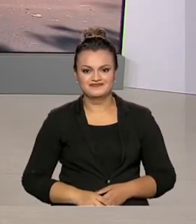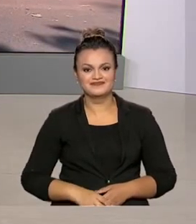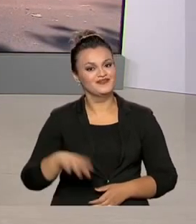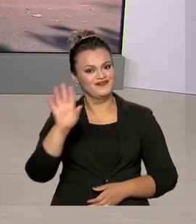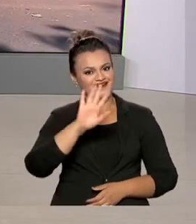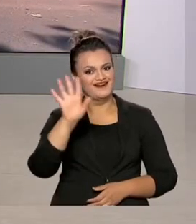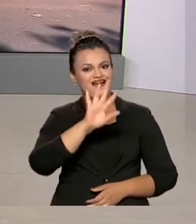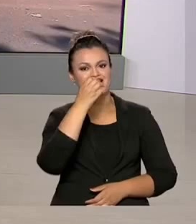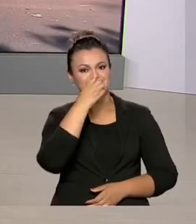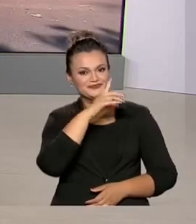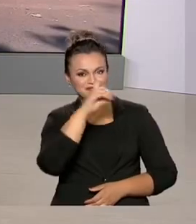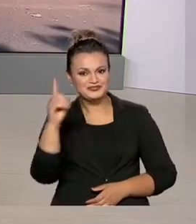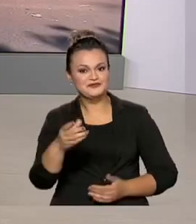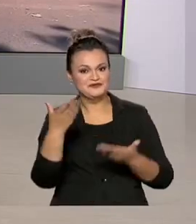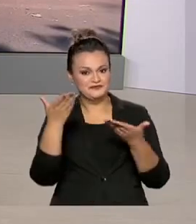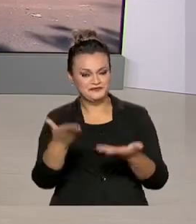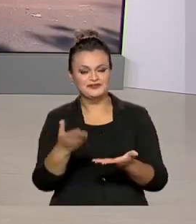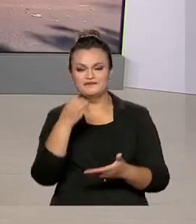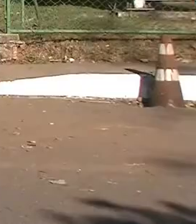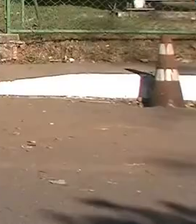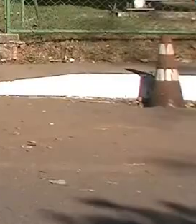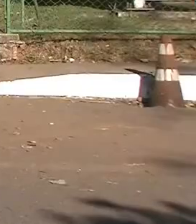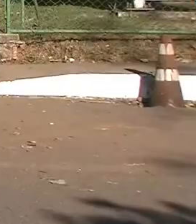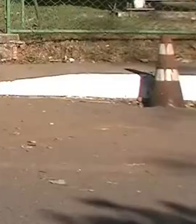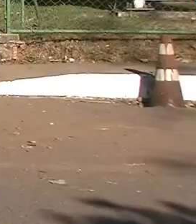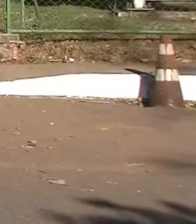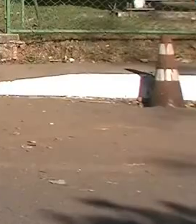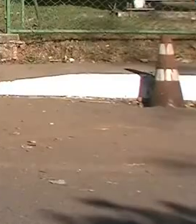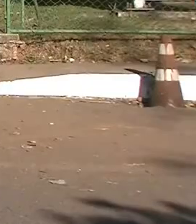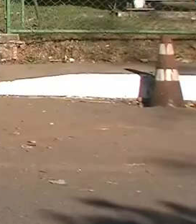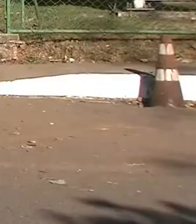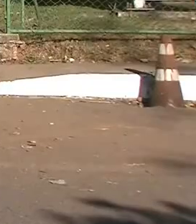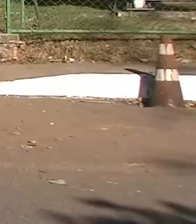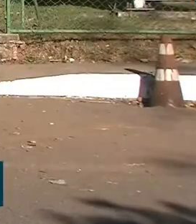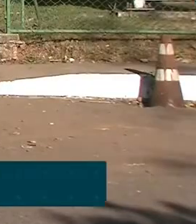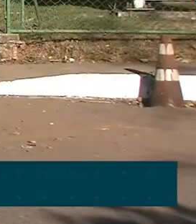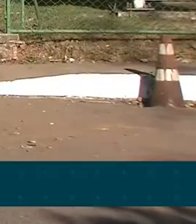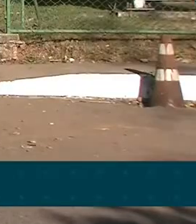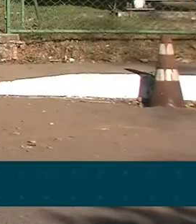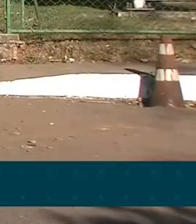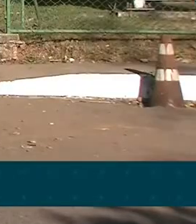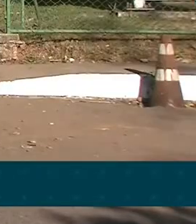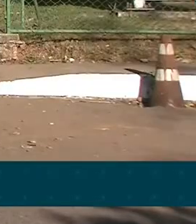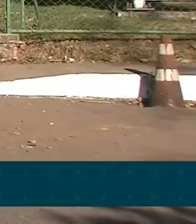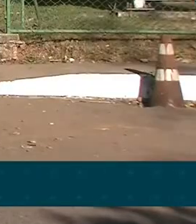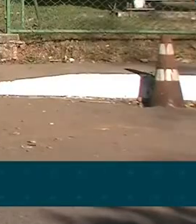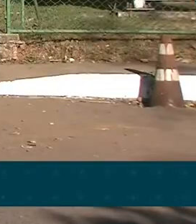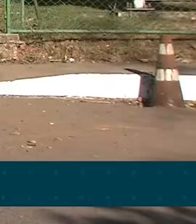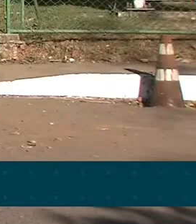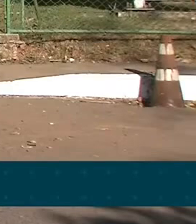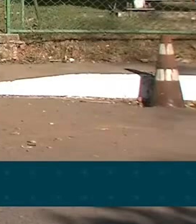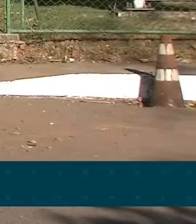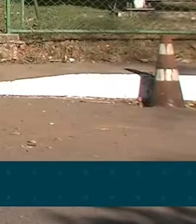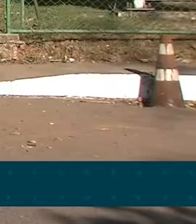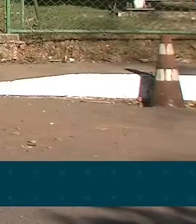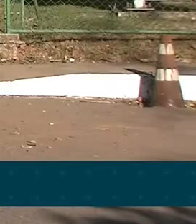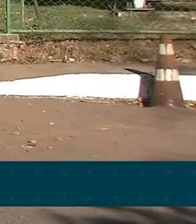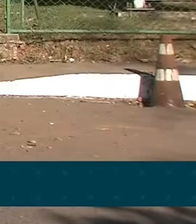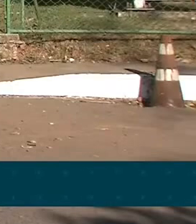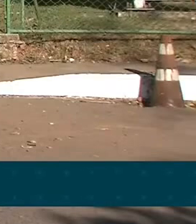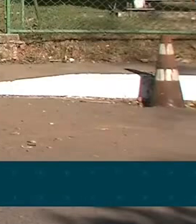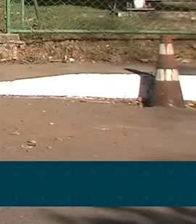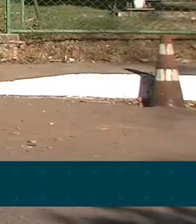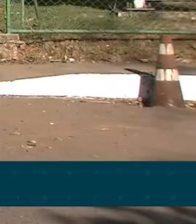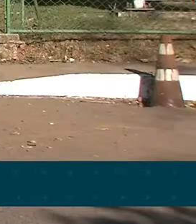Olá, Natália, bom dia pra você e bom dia a todos. Olha, esse dia D, ele marca o fim da primeira etapa da campanha, que começou lá no dia